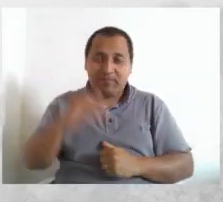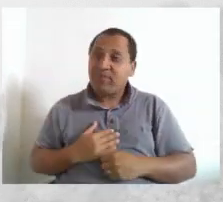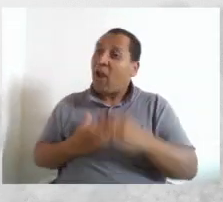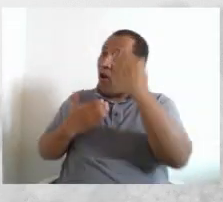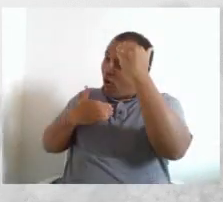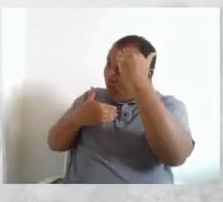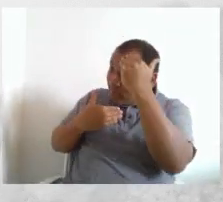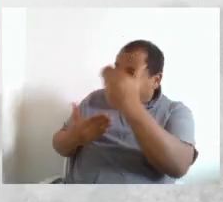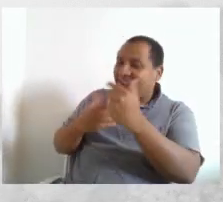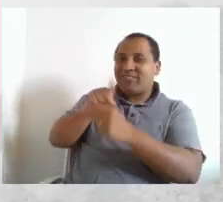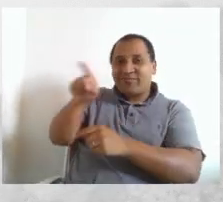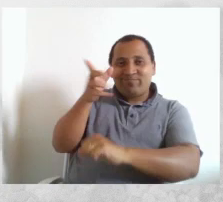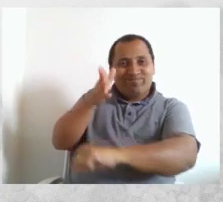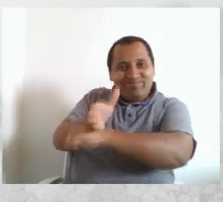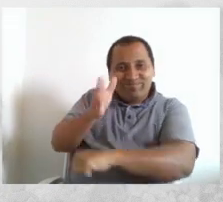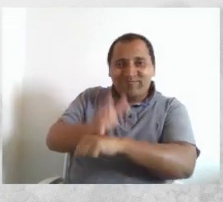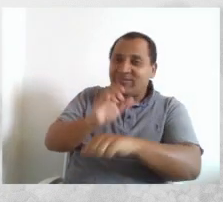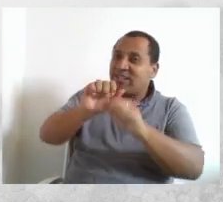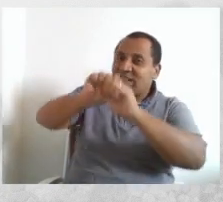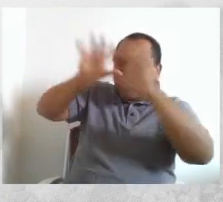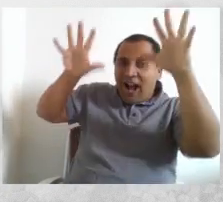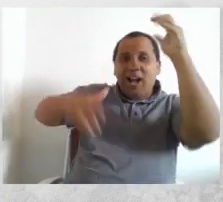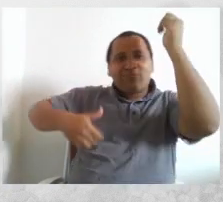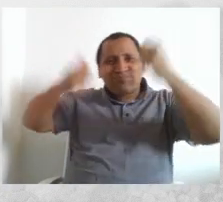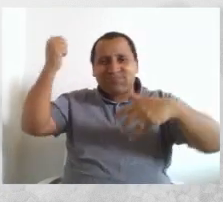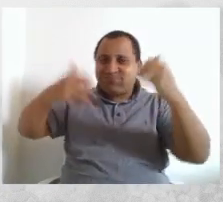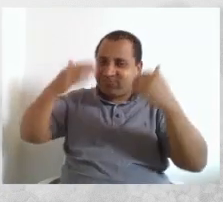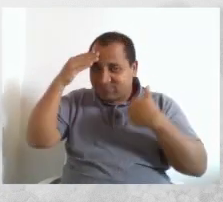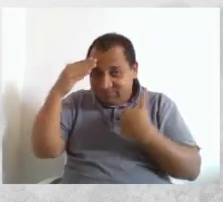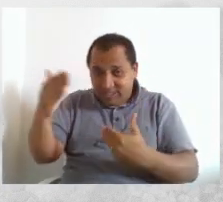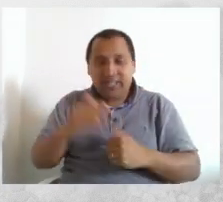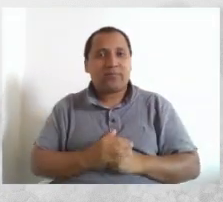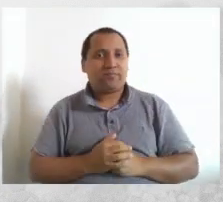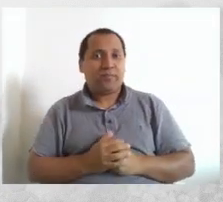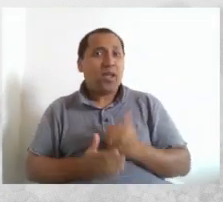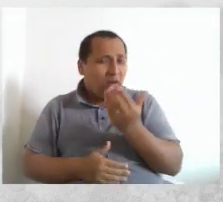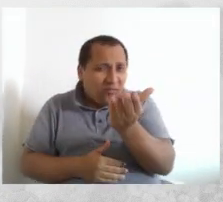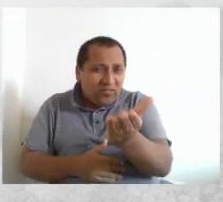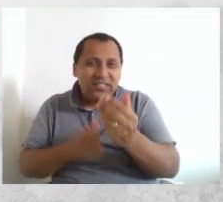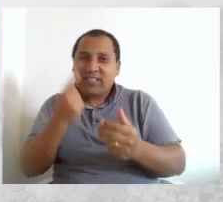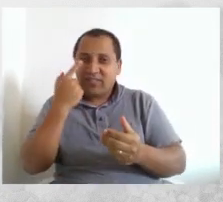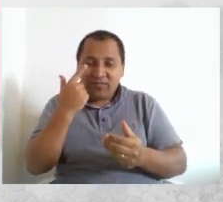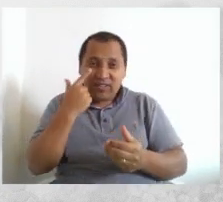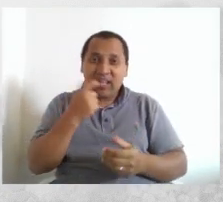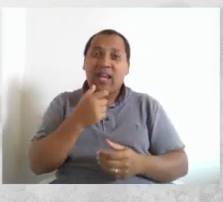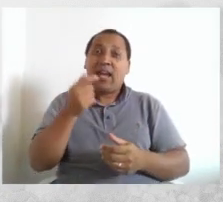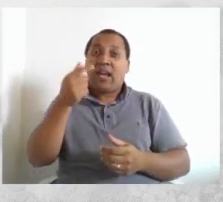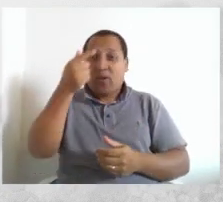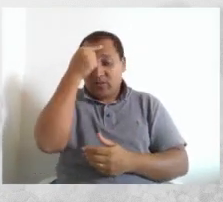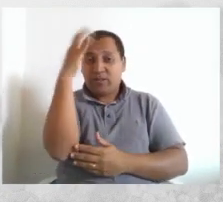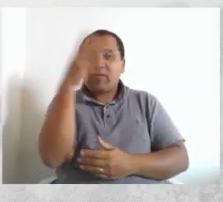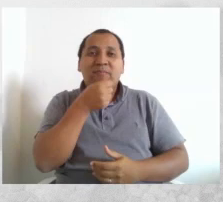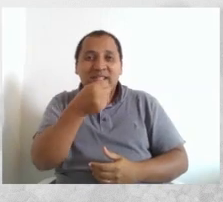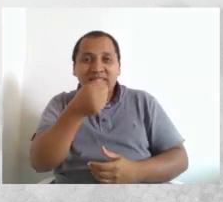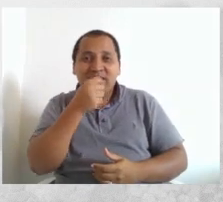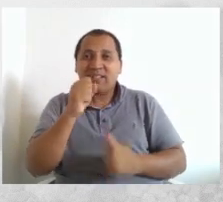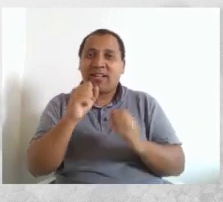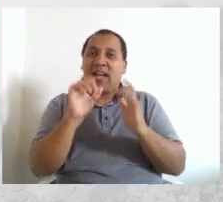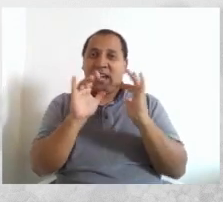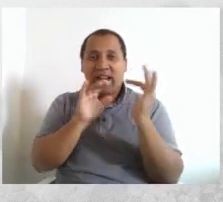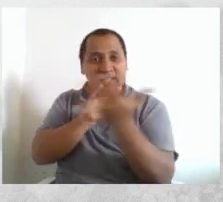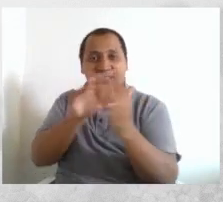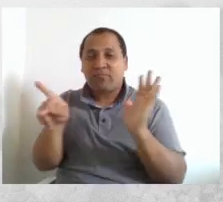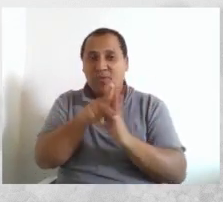acadêmica. Obrigada pela participação e esclarecimentos, professor. E você, acompanhe o Unipampa Entrevista